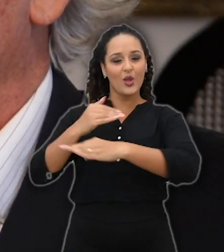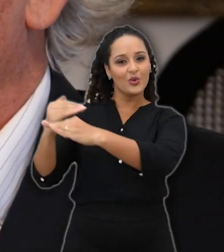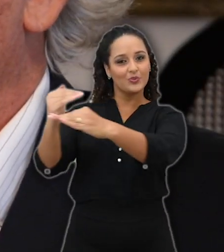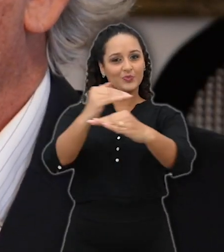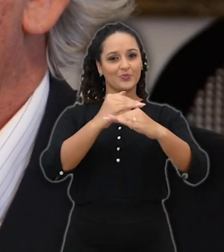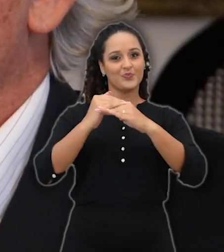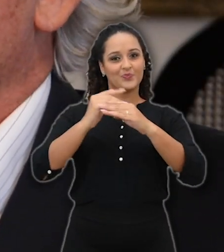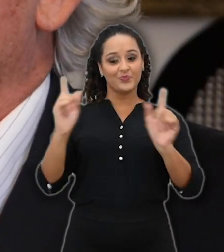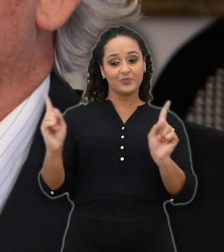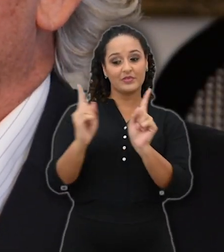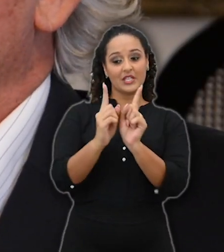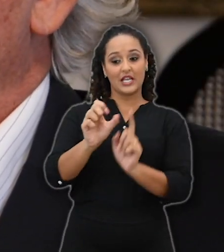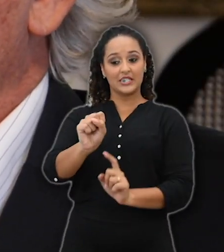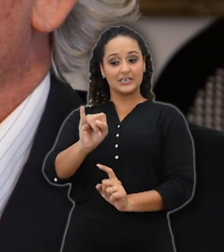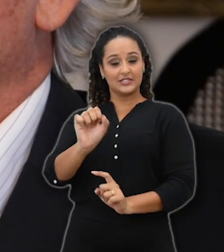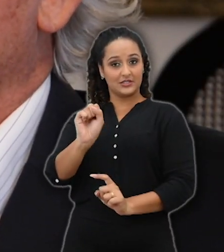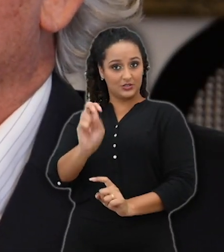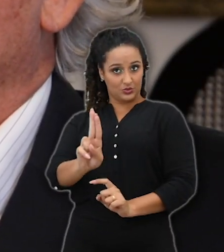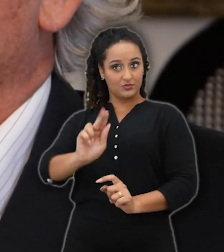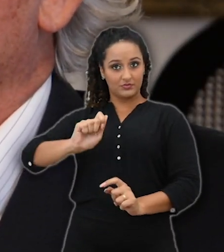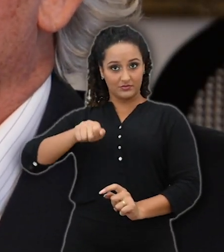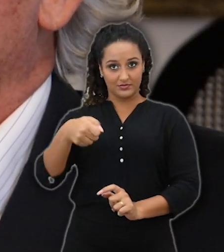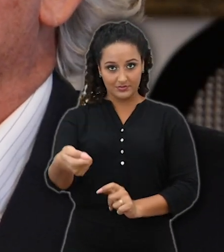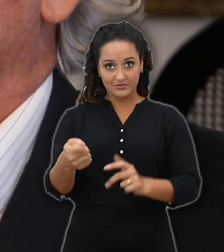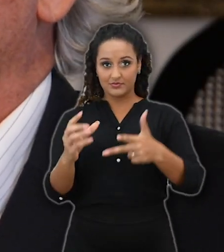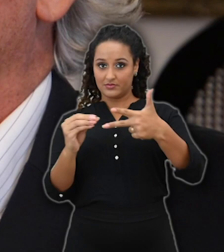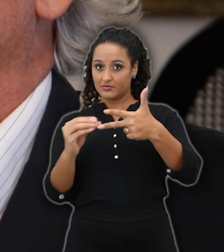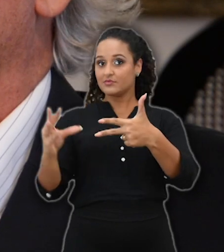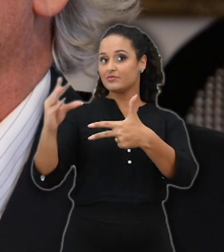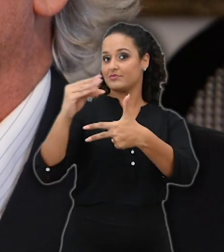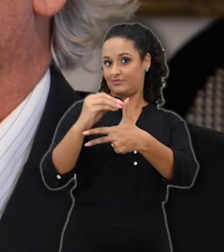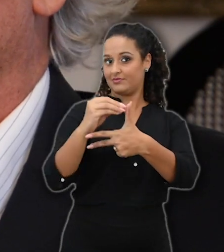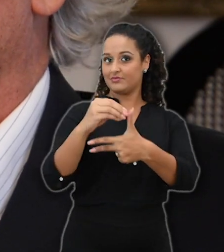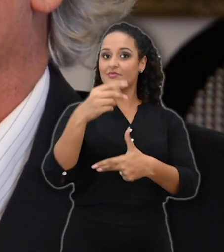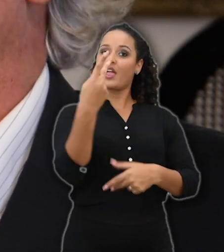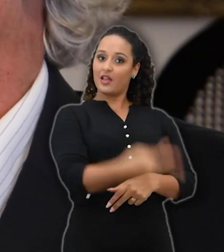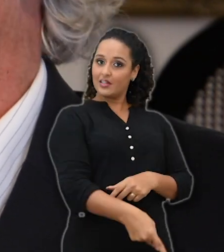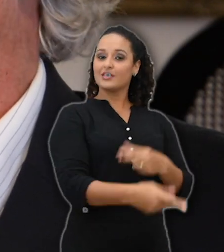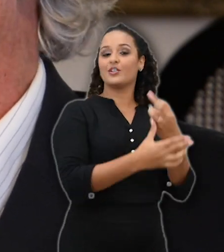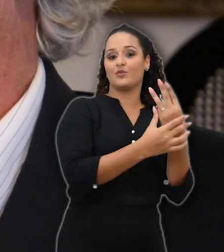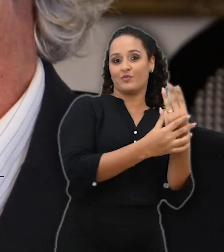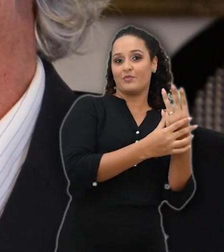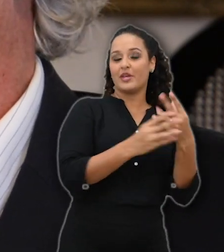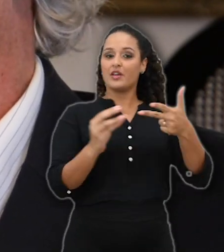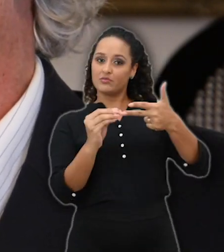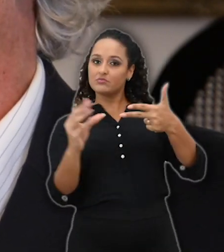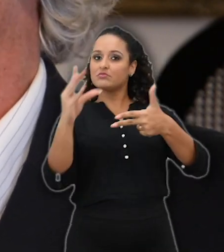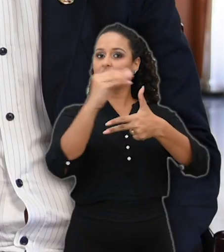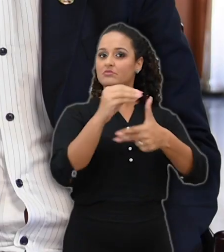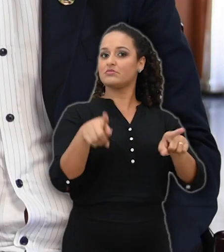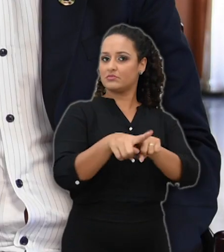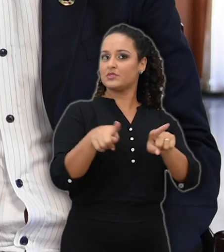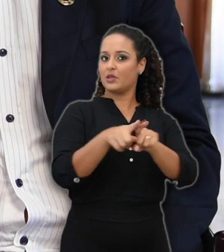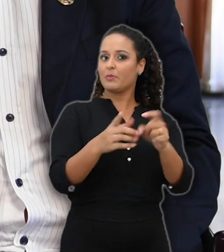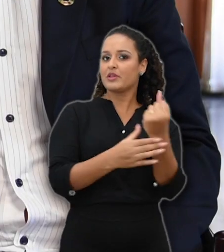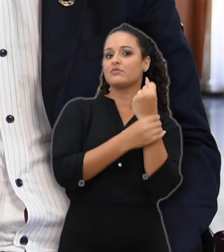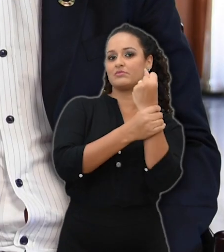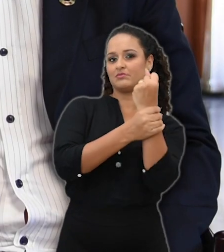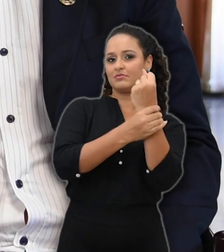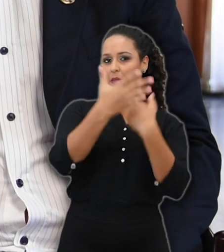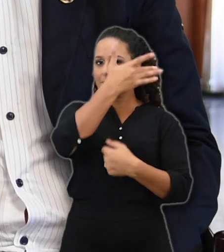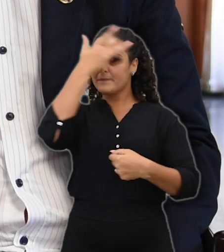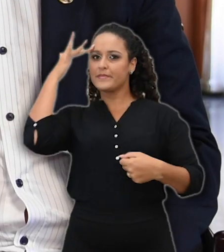Unificada, o SISU. No caso da UFPE, o SISU também é utilizado como forma de garantirmos o